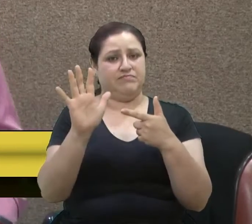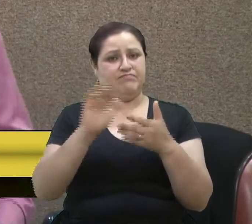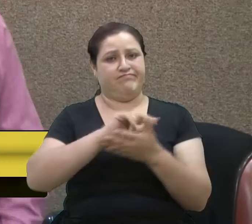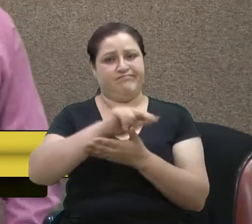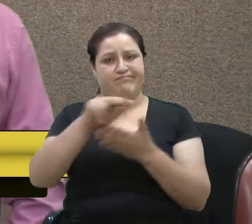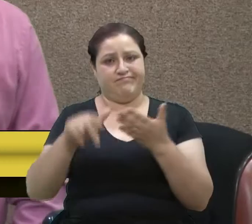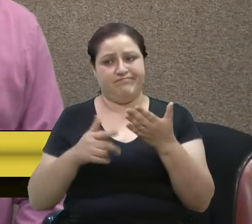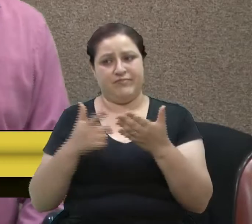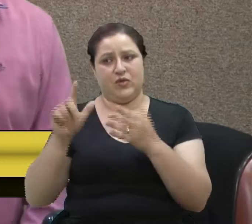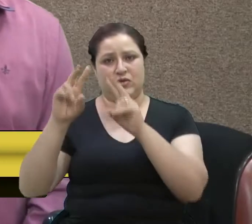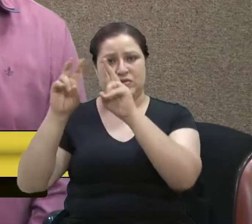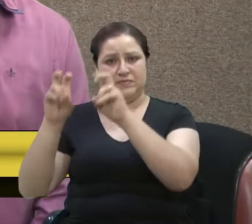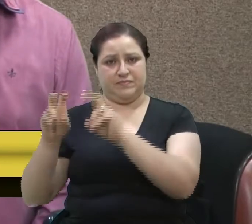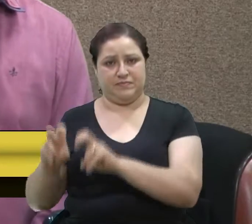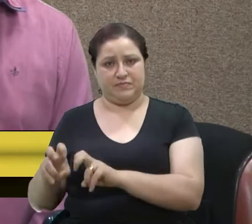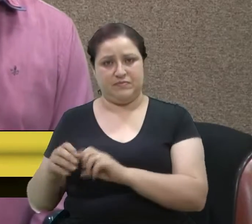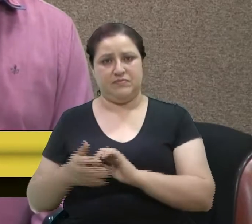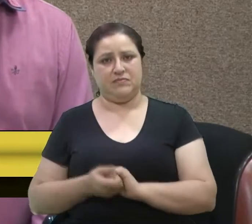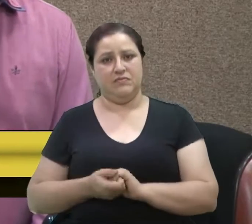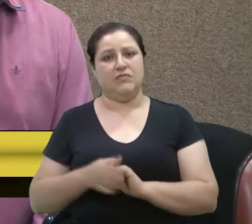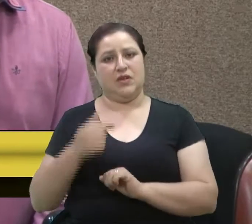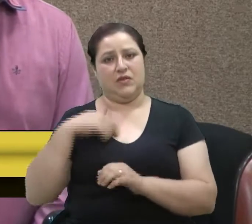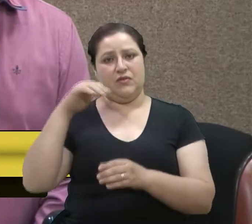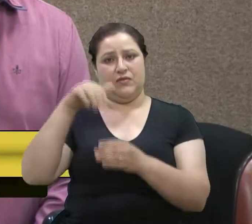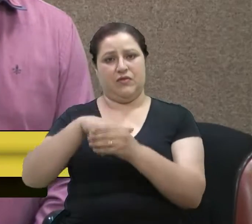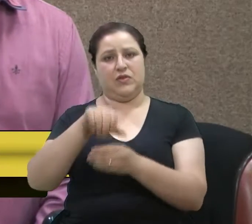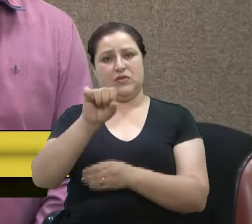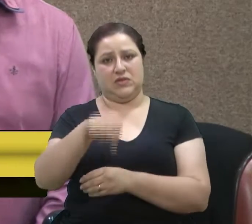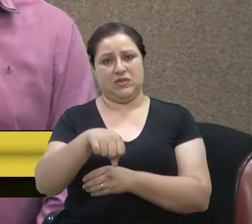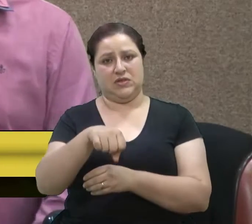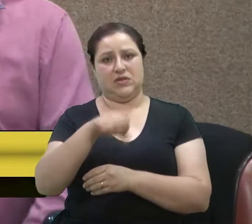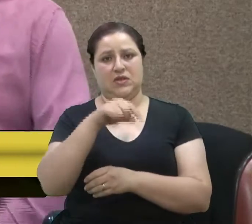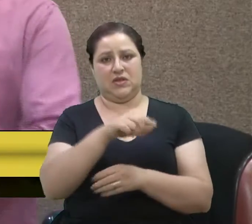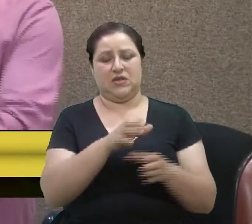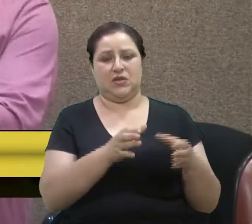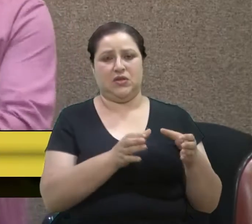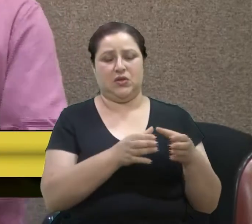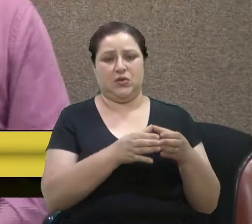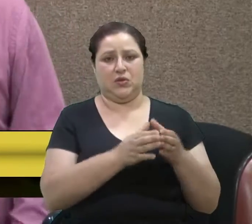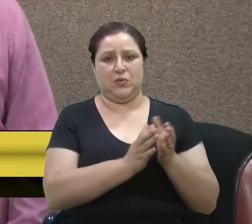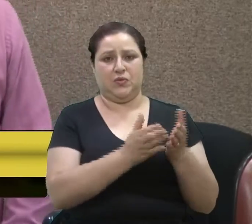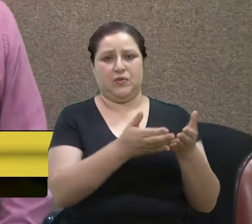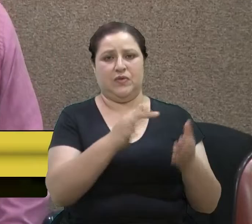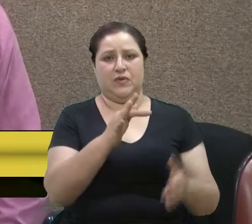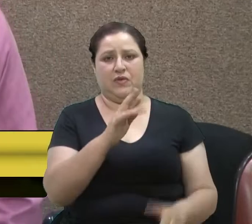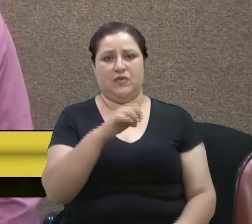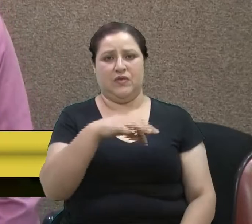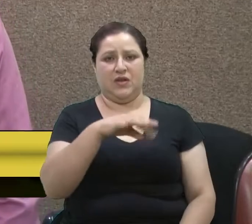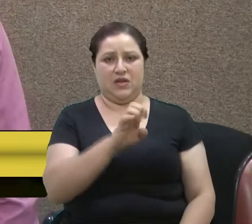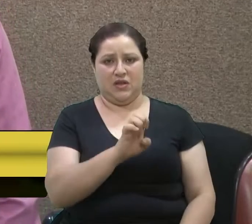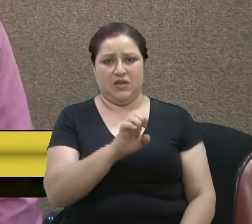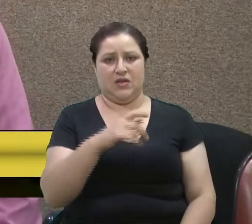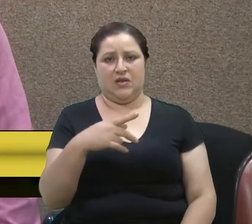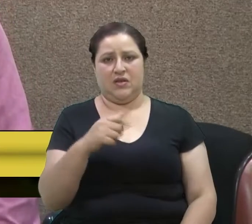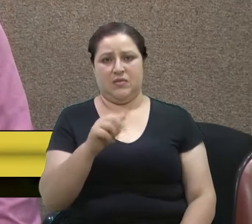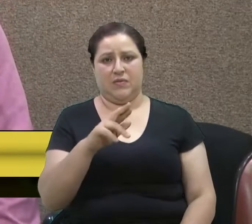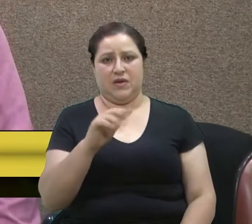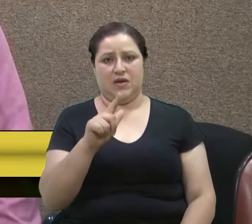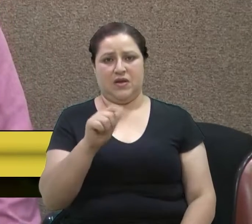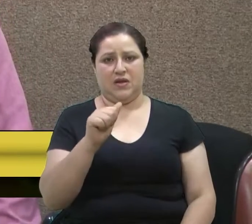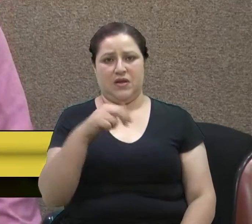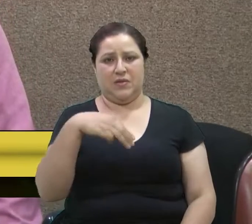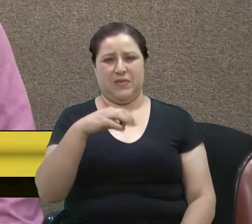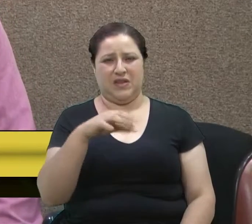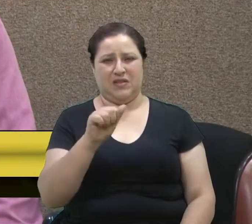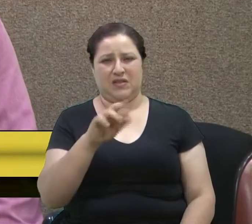série de outras questões. Então, votarei favorável a essa frente parlamentar, cumprimento ao vereador Bortola por ter puxado esse